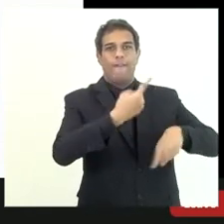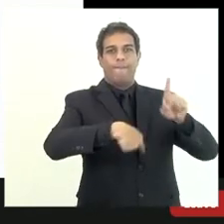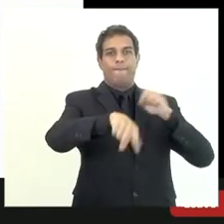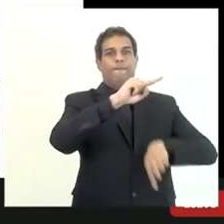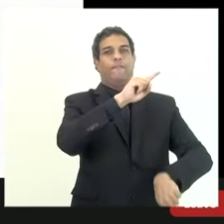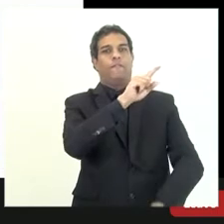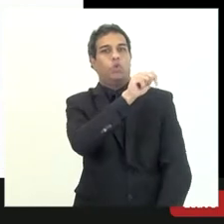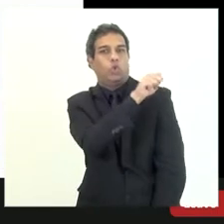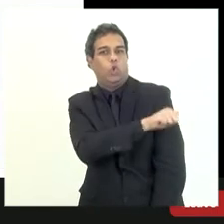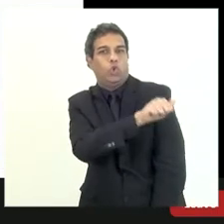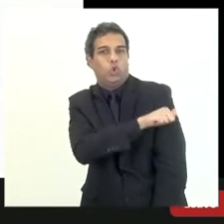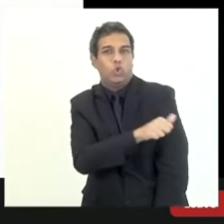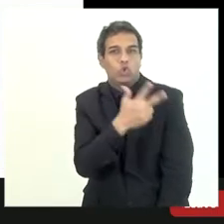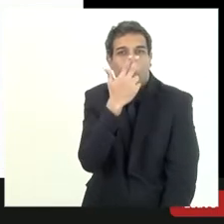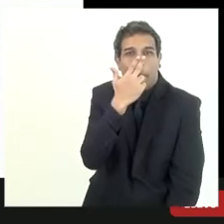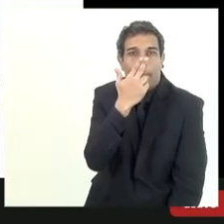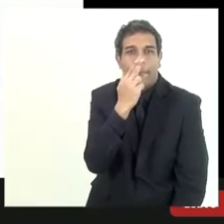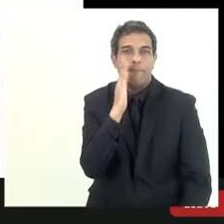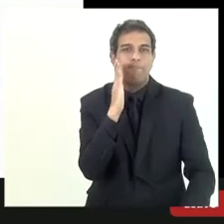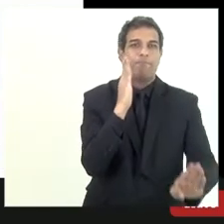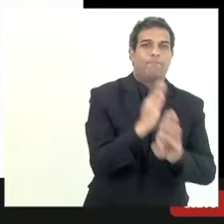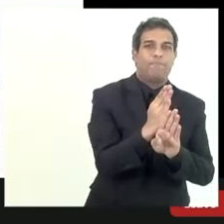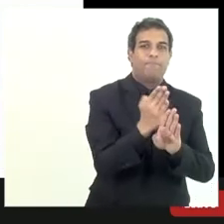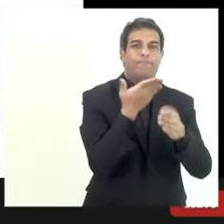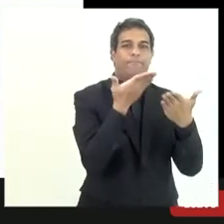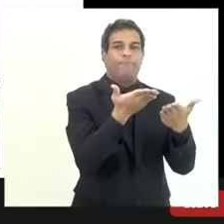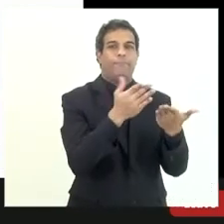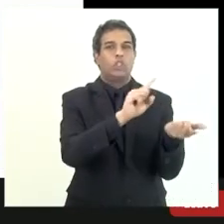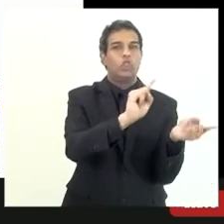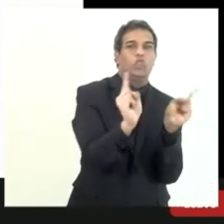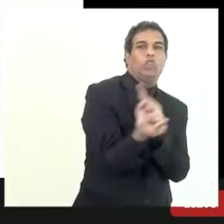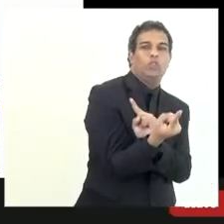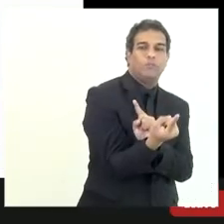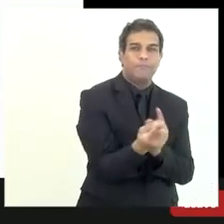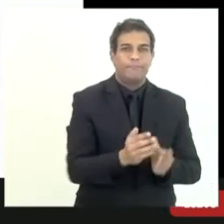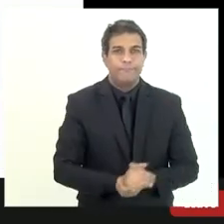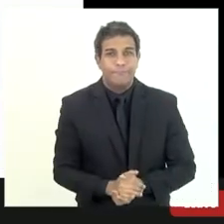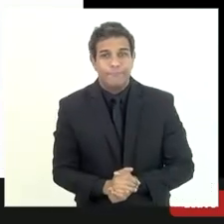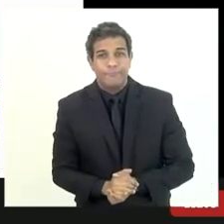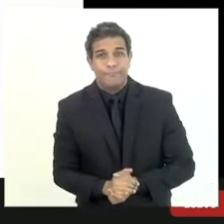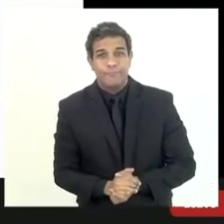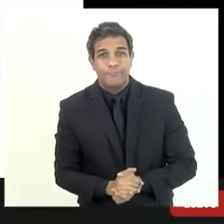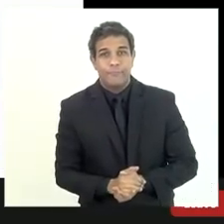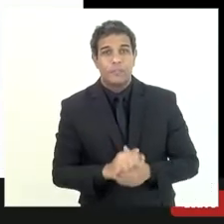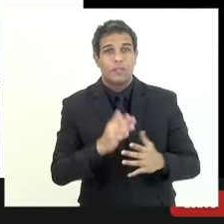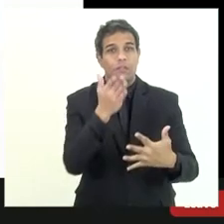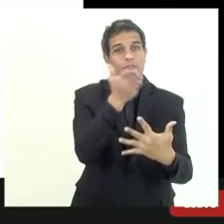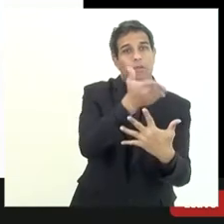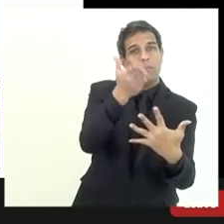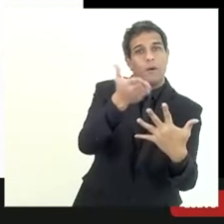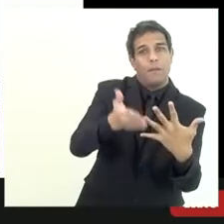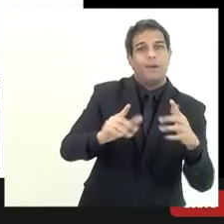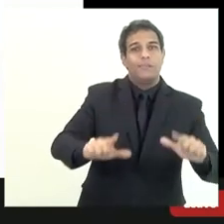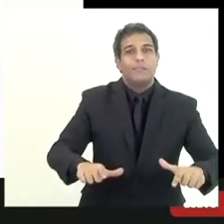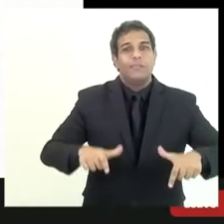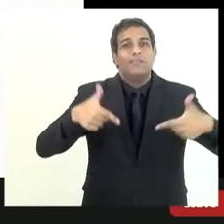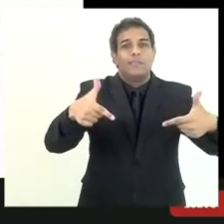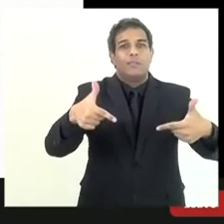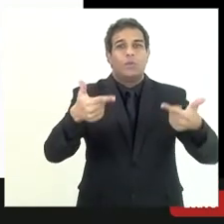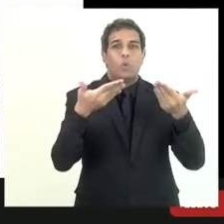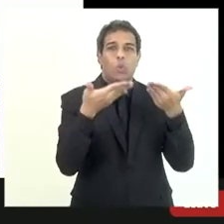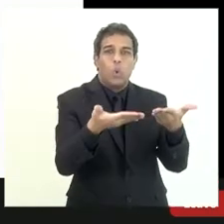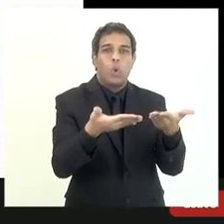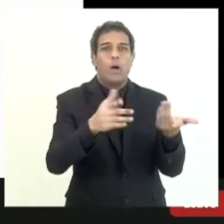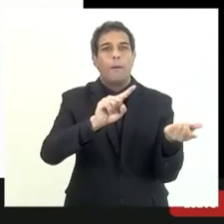em algum momento eu posso ter essa situação inversa né tanto para ativo contingente virar um ativo tanto para quanto um ativo